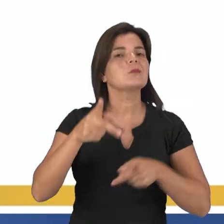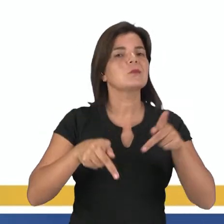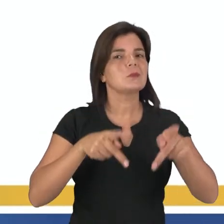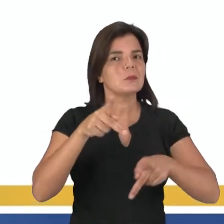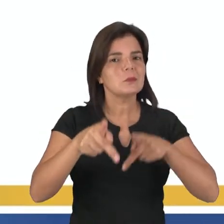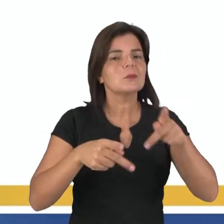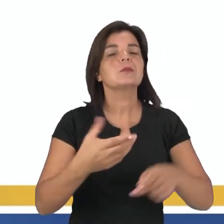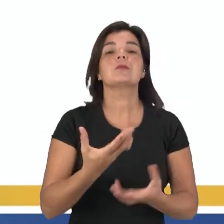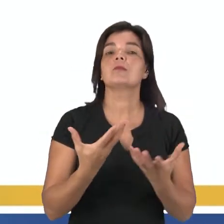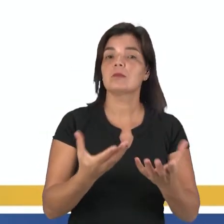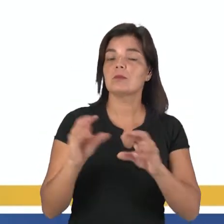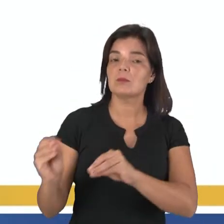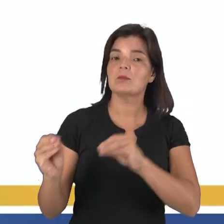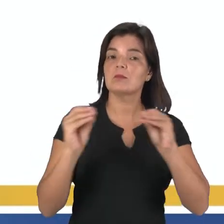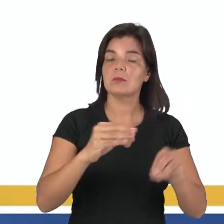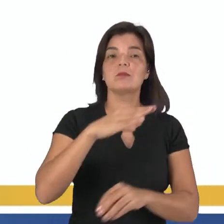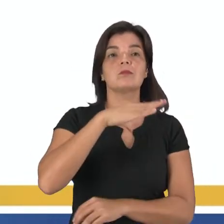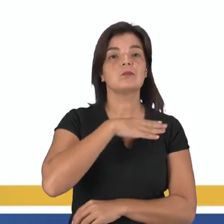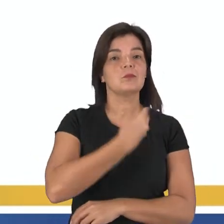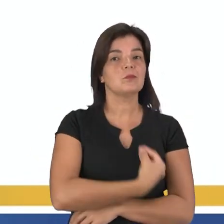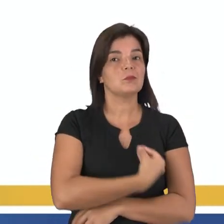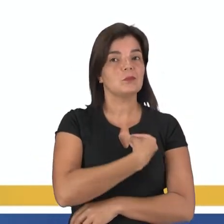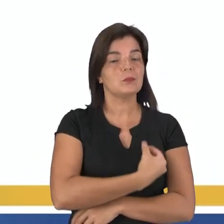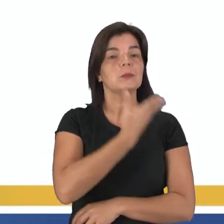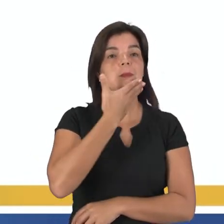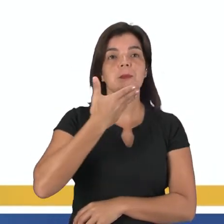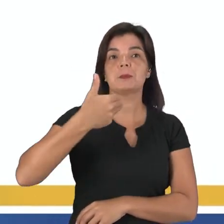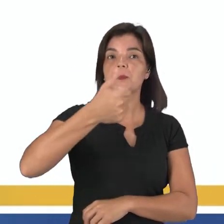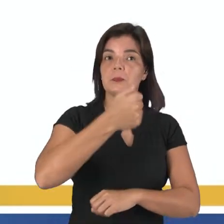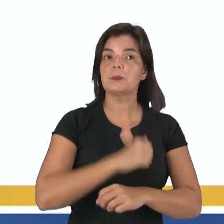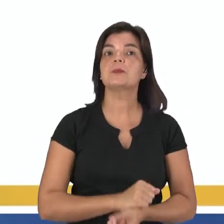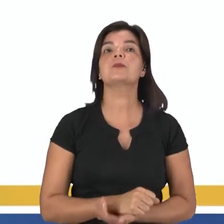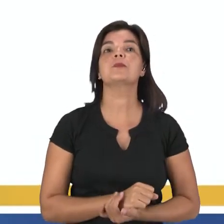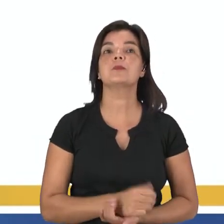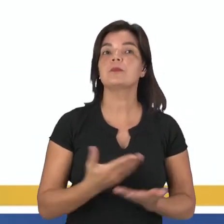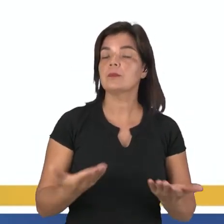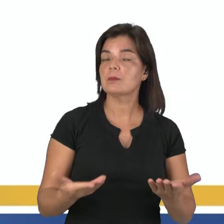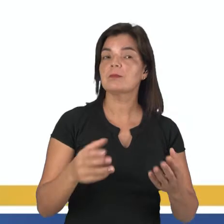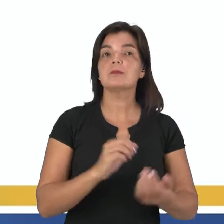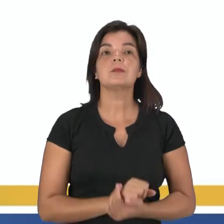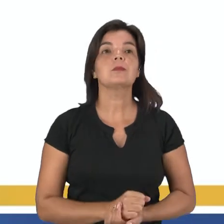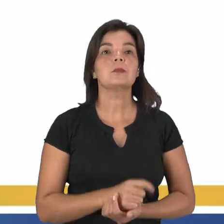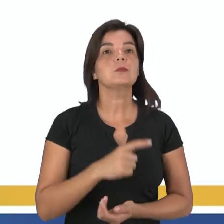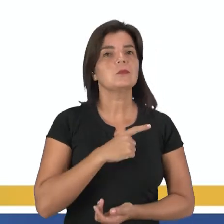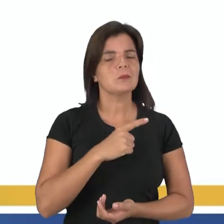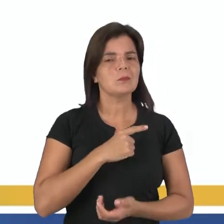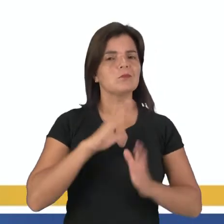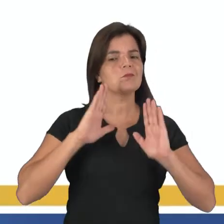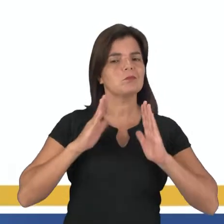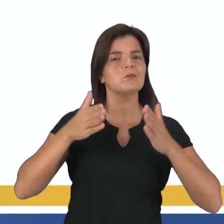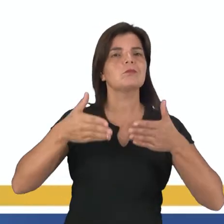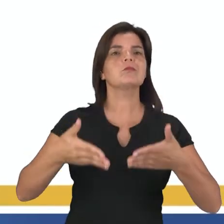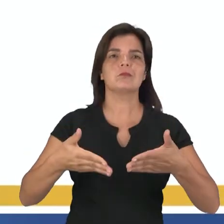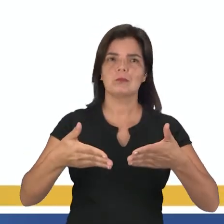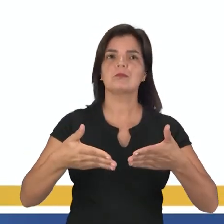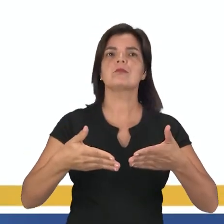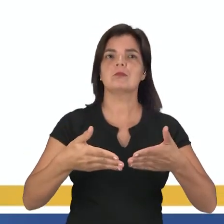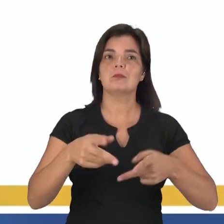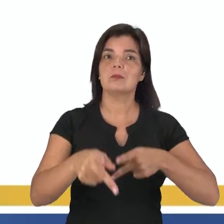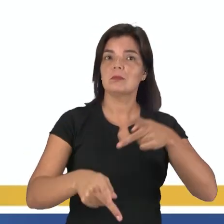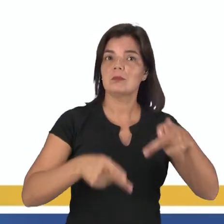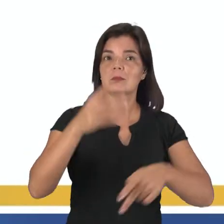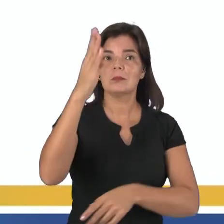morava no campo se mudou para as cidades em busca de melhores condições de vida. Dessa forma, houve grande concentração